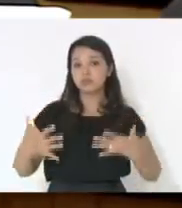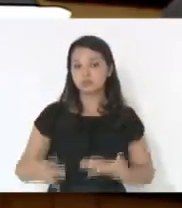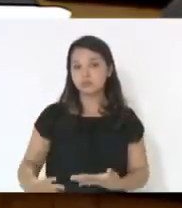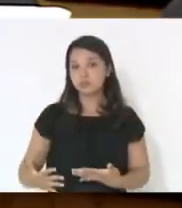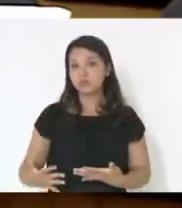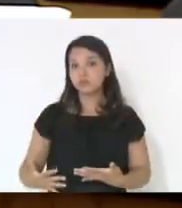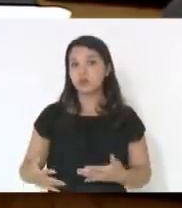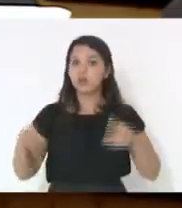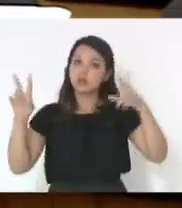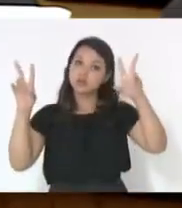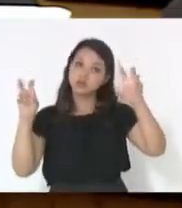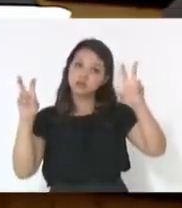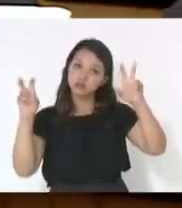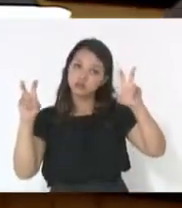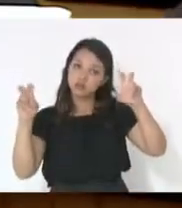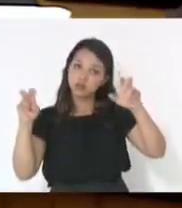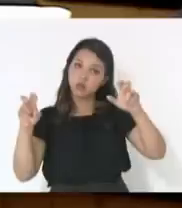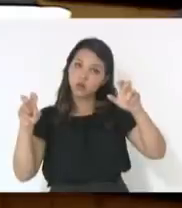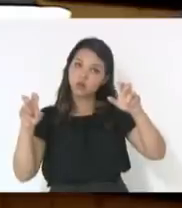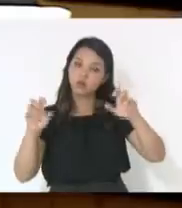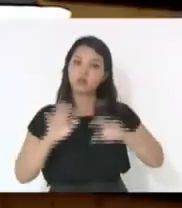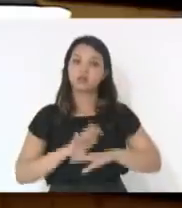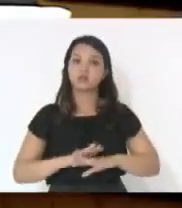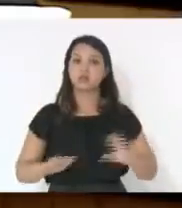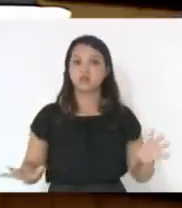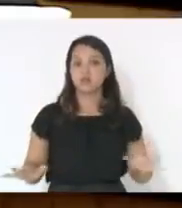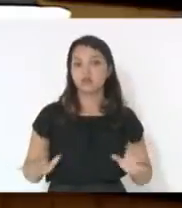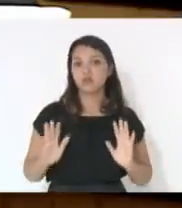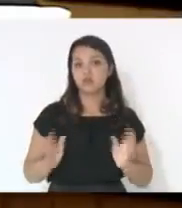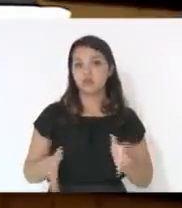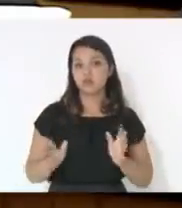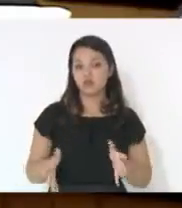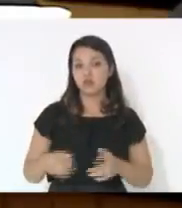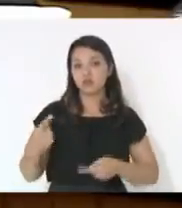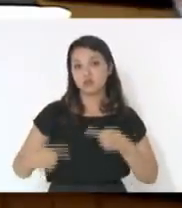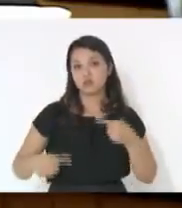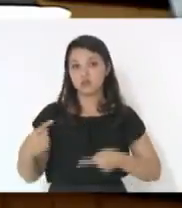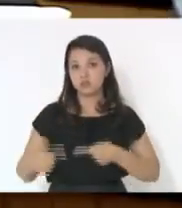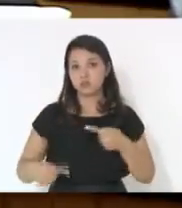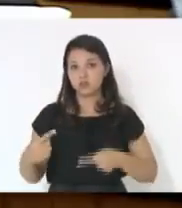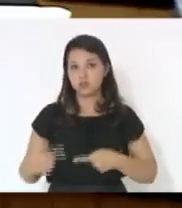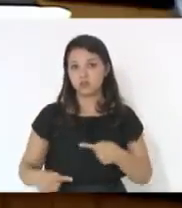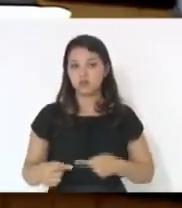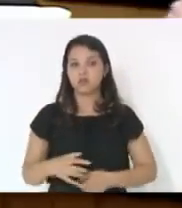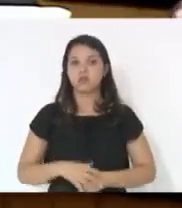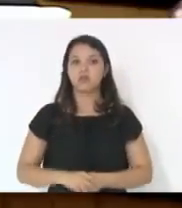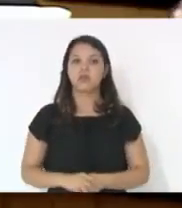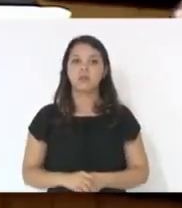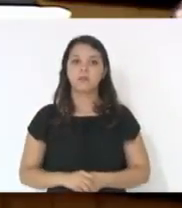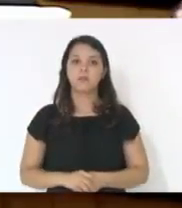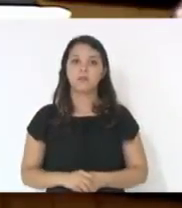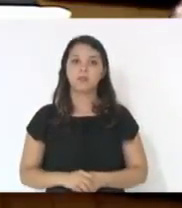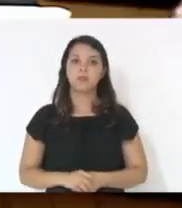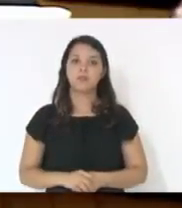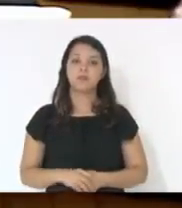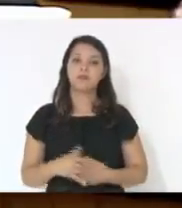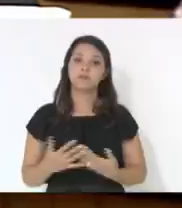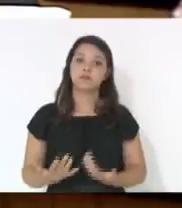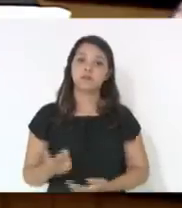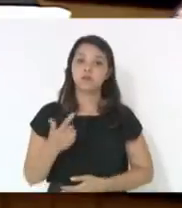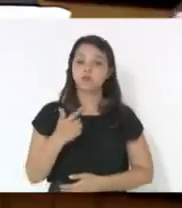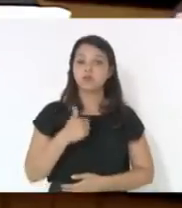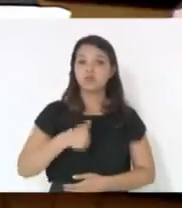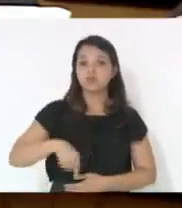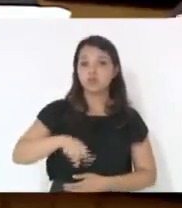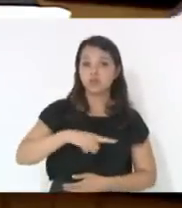plenamente superadas nos debates, o próprio argumento que o deputado Agostini já colocou e não há por que